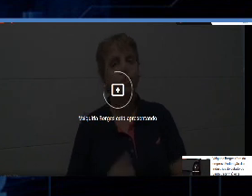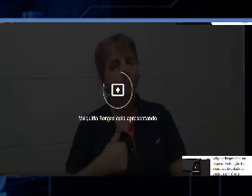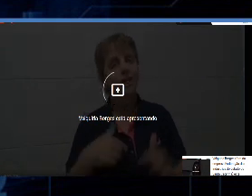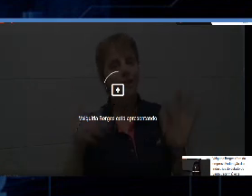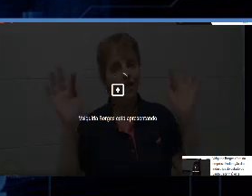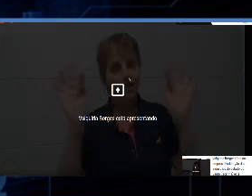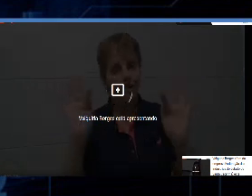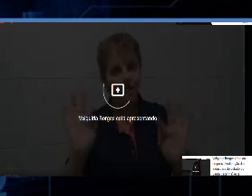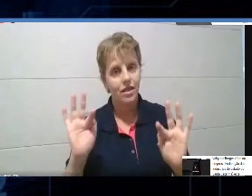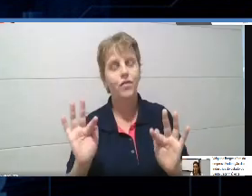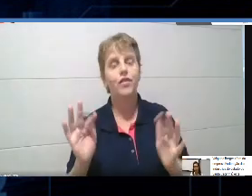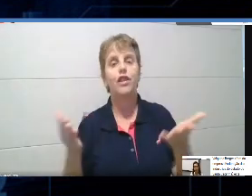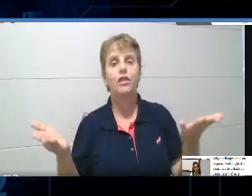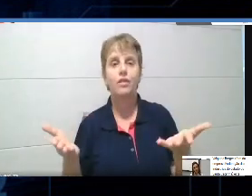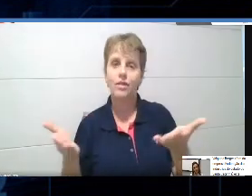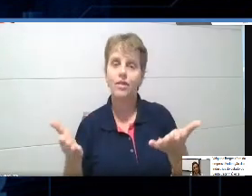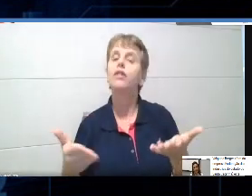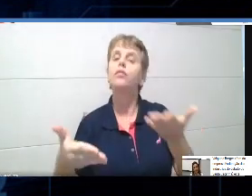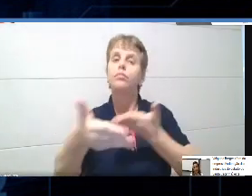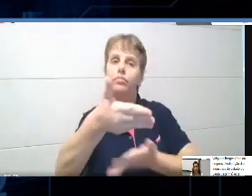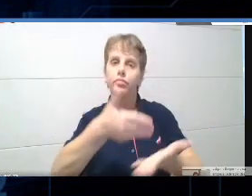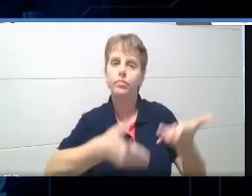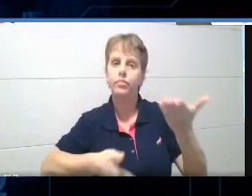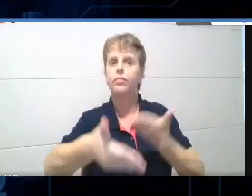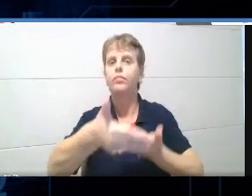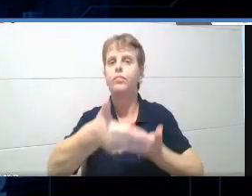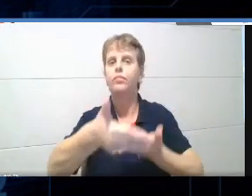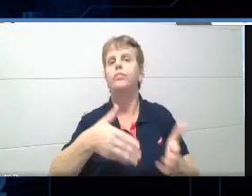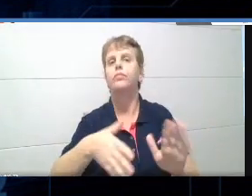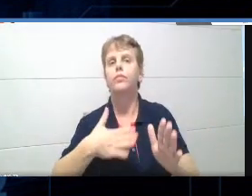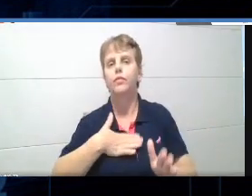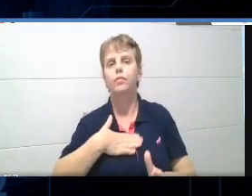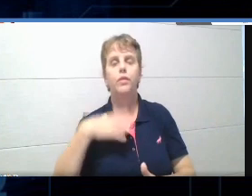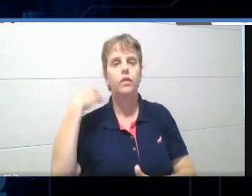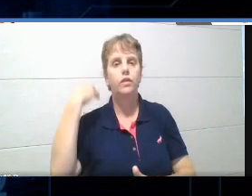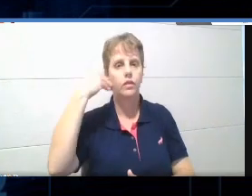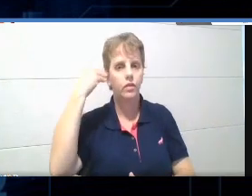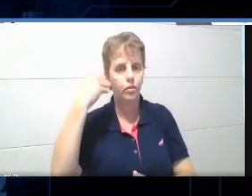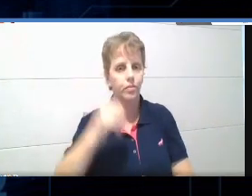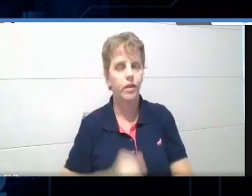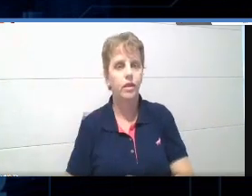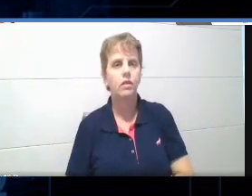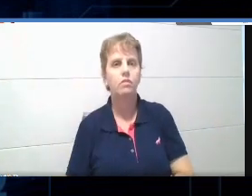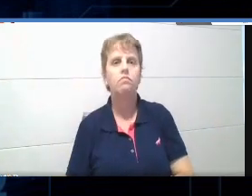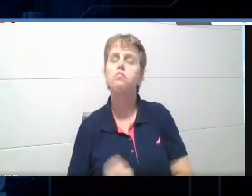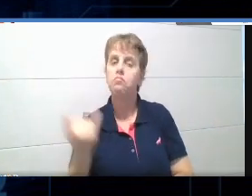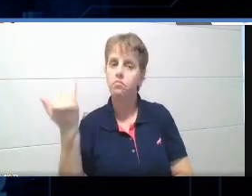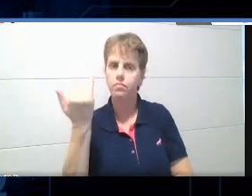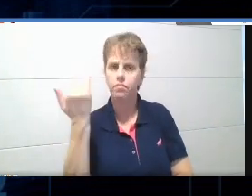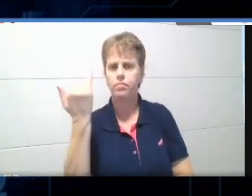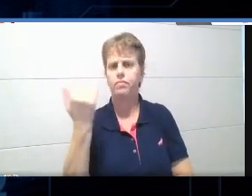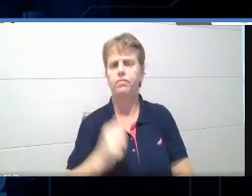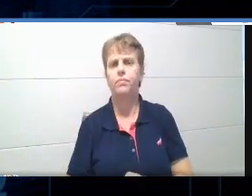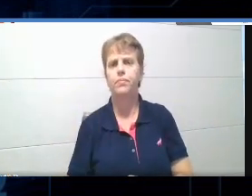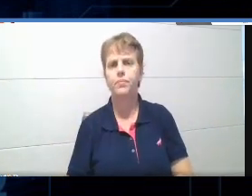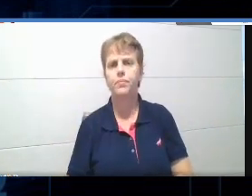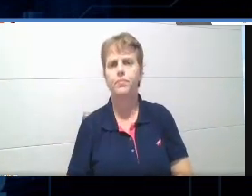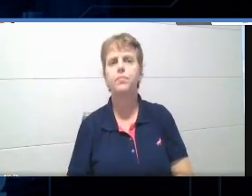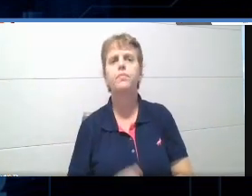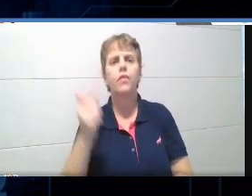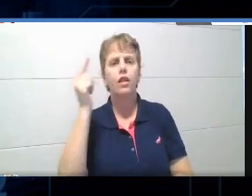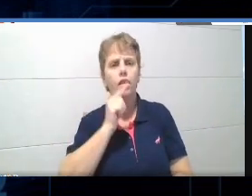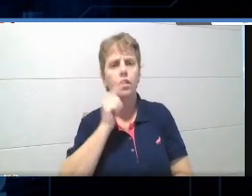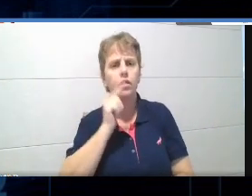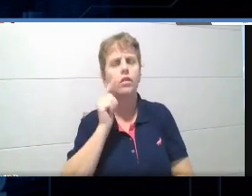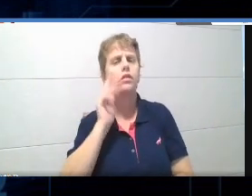por esse momento, por poder compartilhar com vocês esse momento, é bem interessante, pra que nós possamos